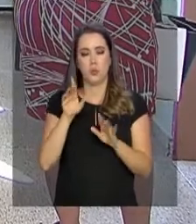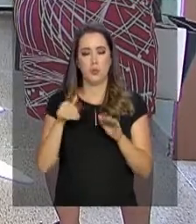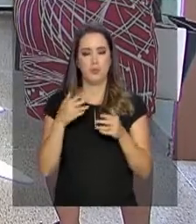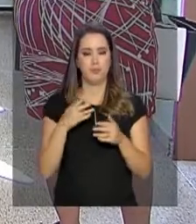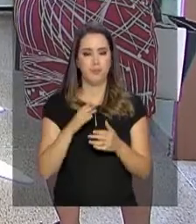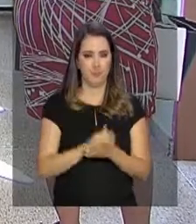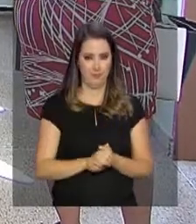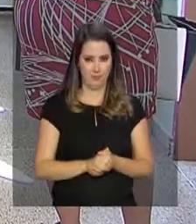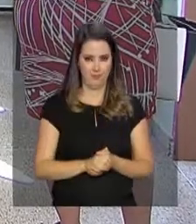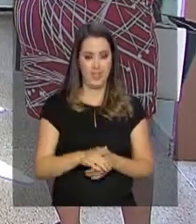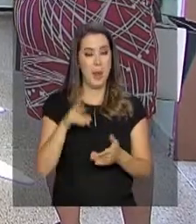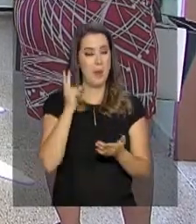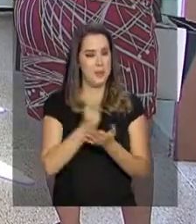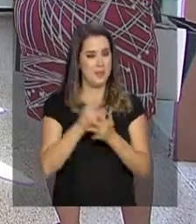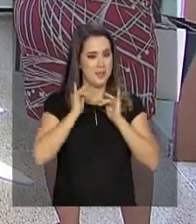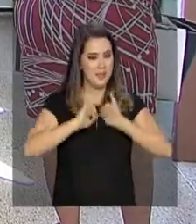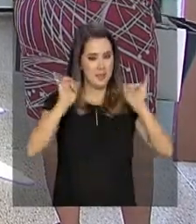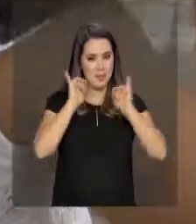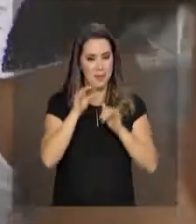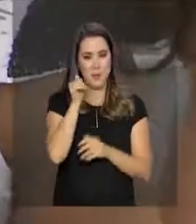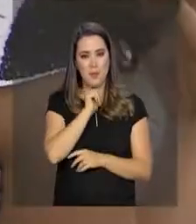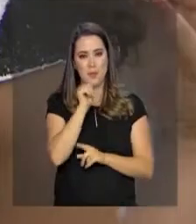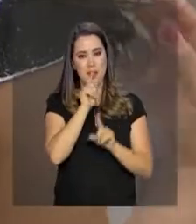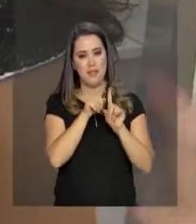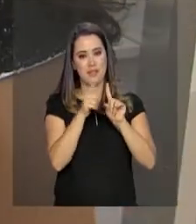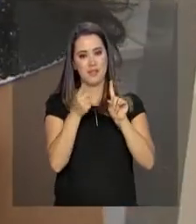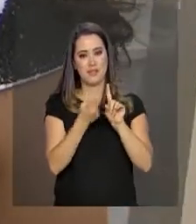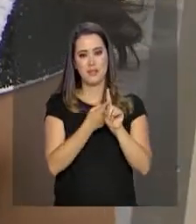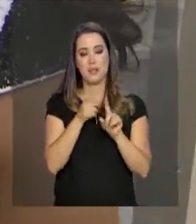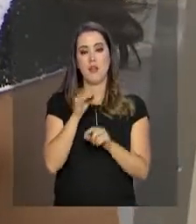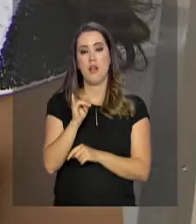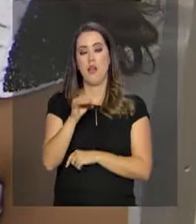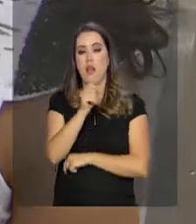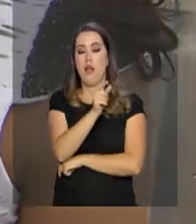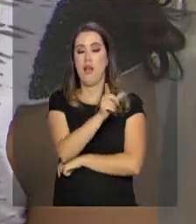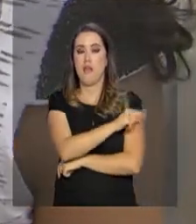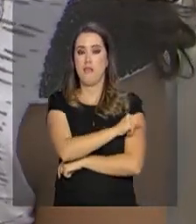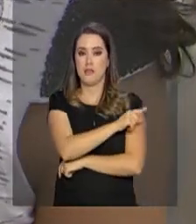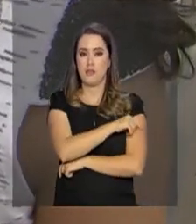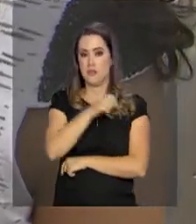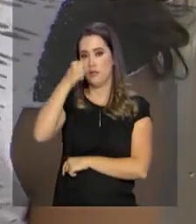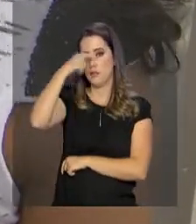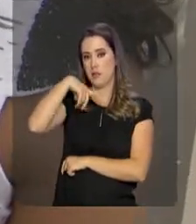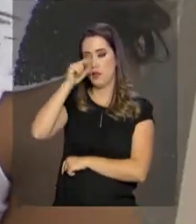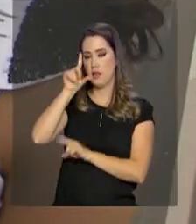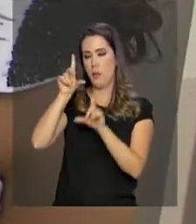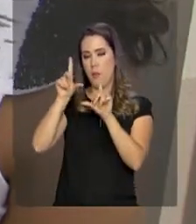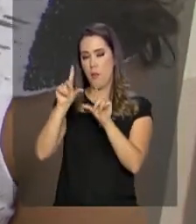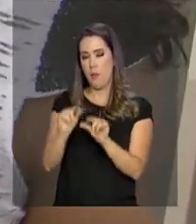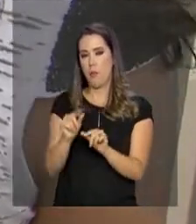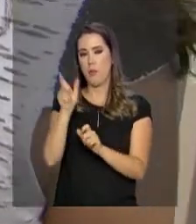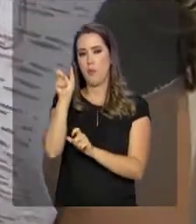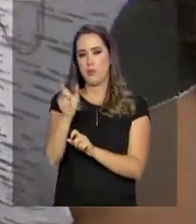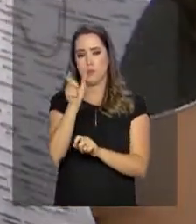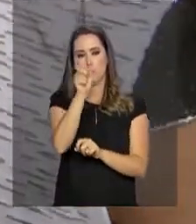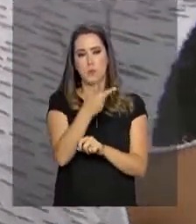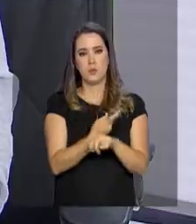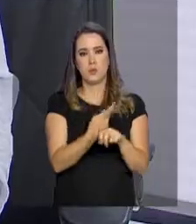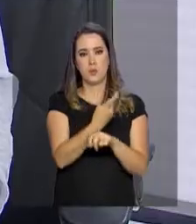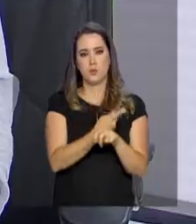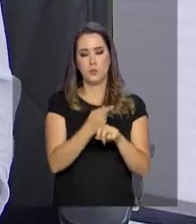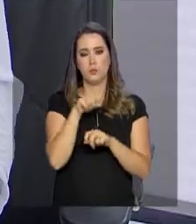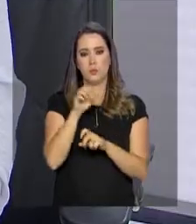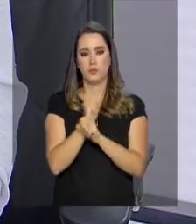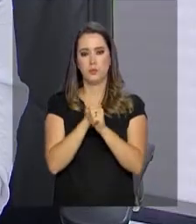campanhas para que as gestantes se vacinem, no caso da gripe, adesão foi menor do que a esperada para este ano.